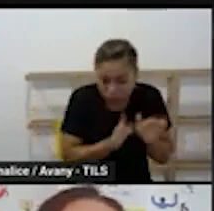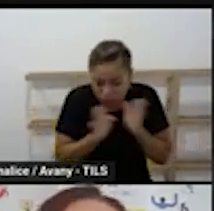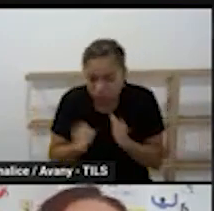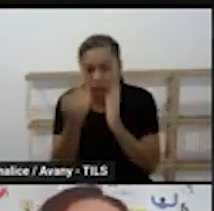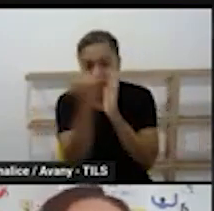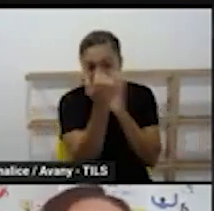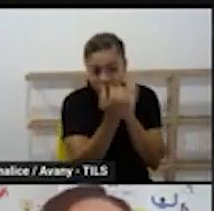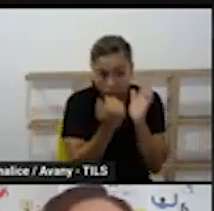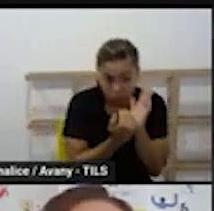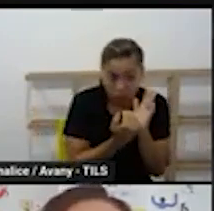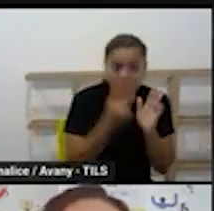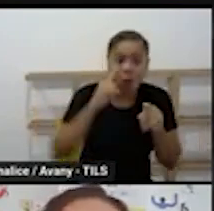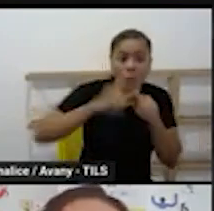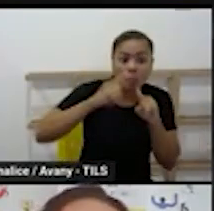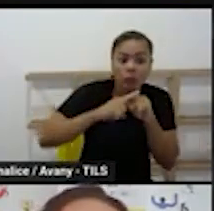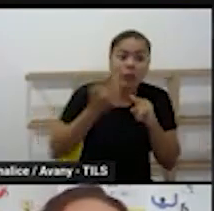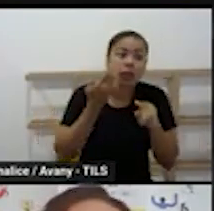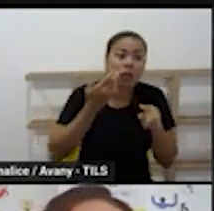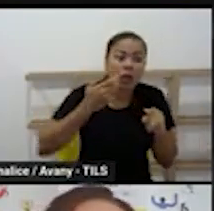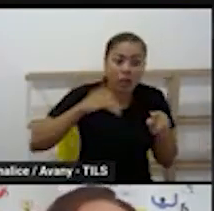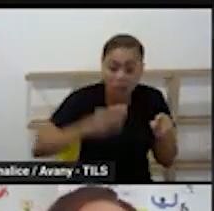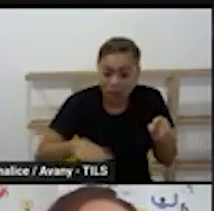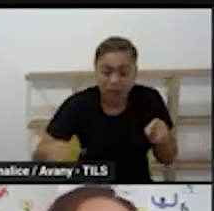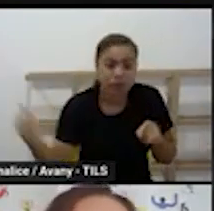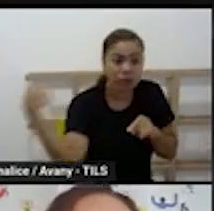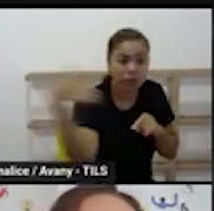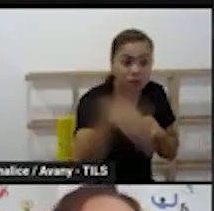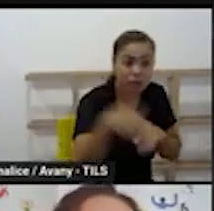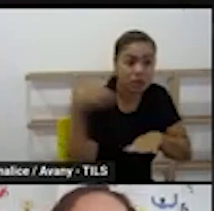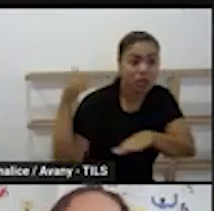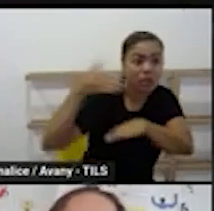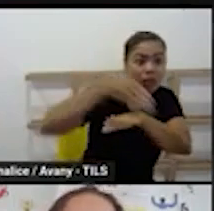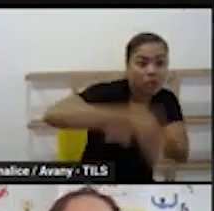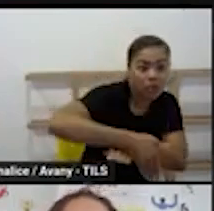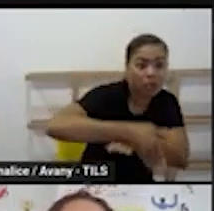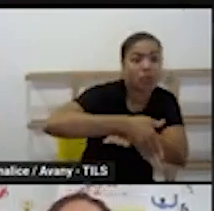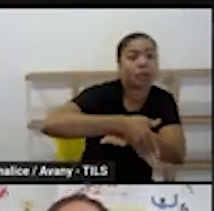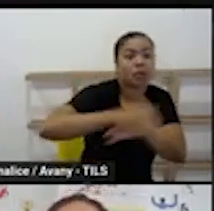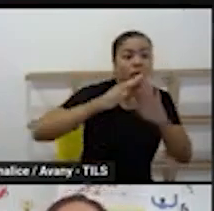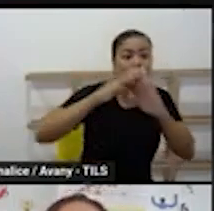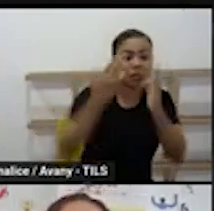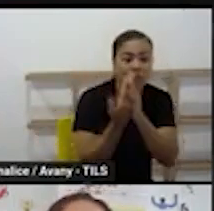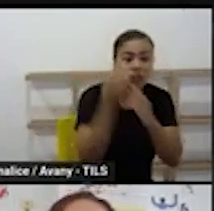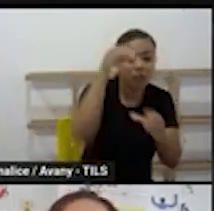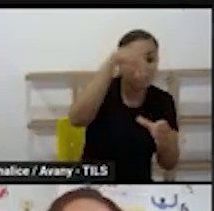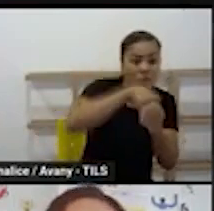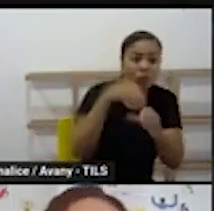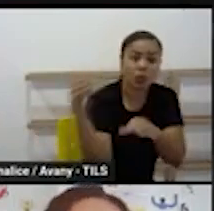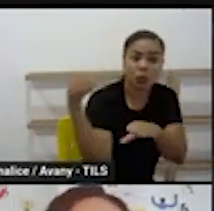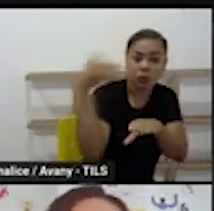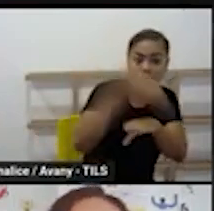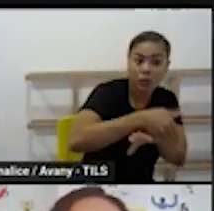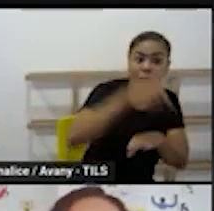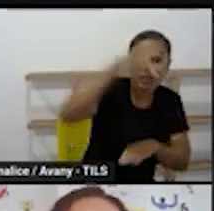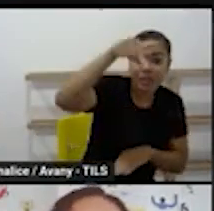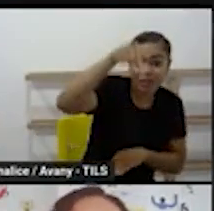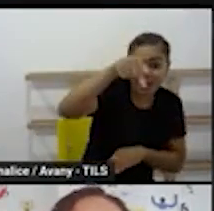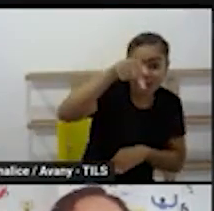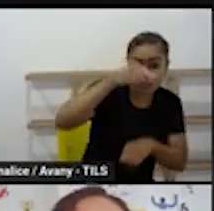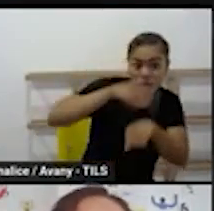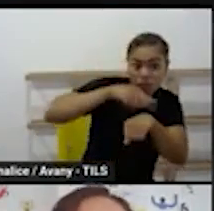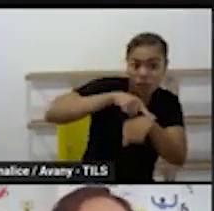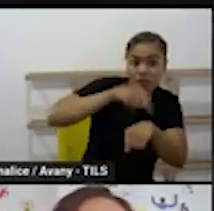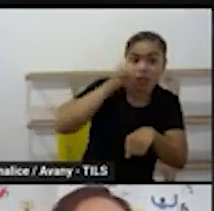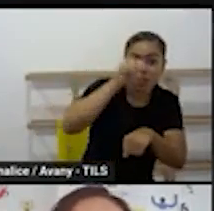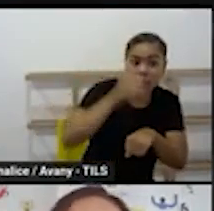7h45 que é o horário inicial da educação infantil então e é uma sugestão isso aqui não